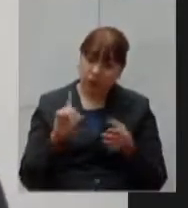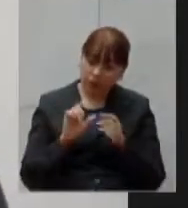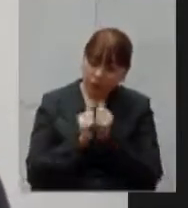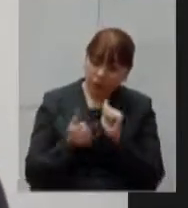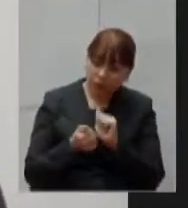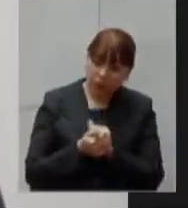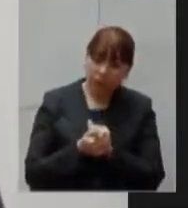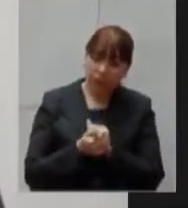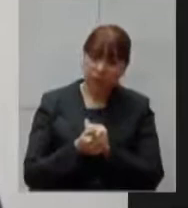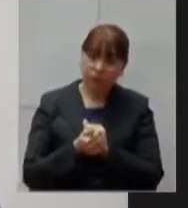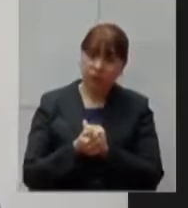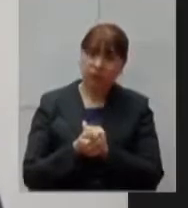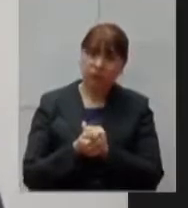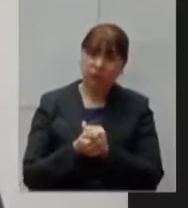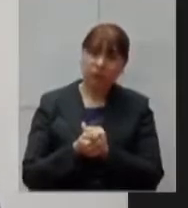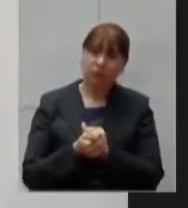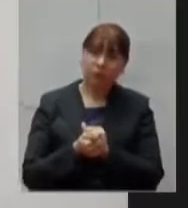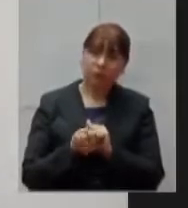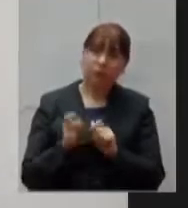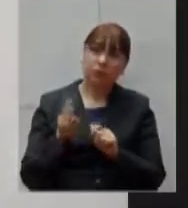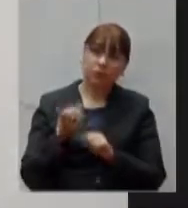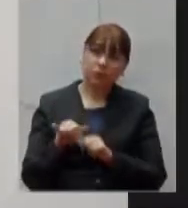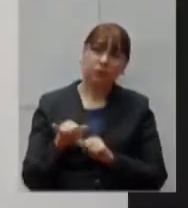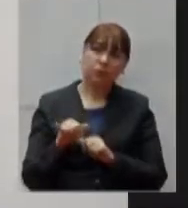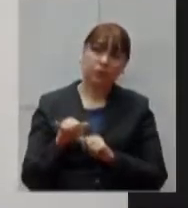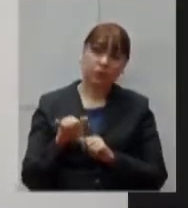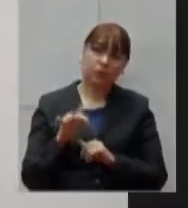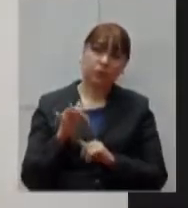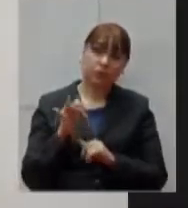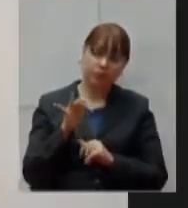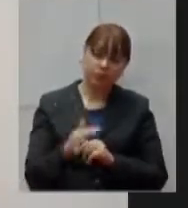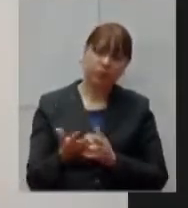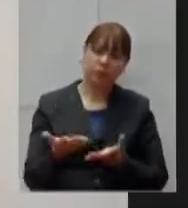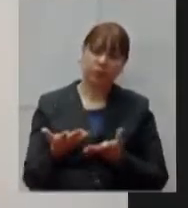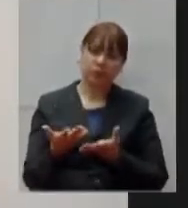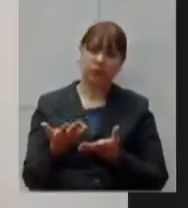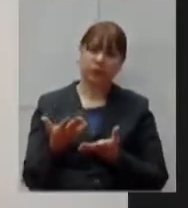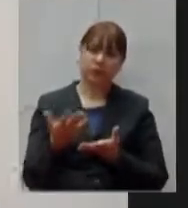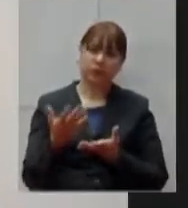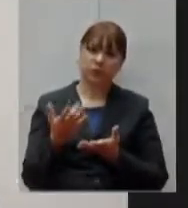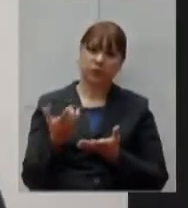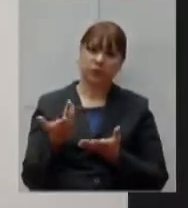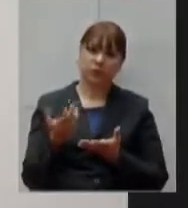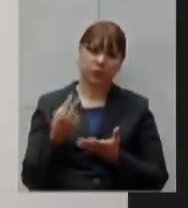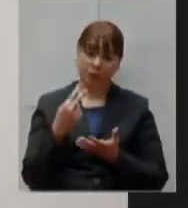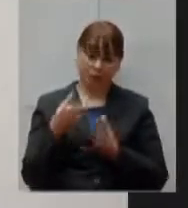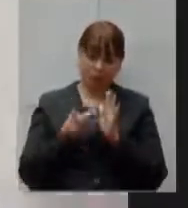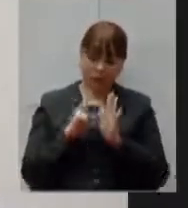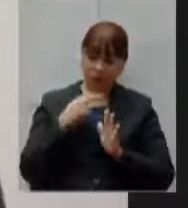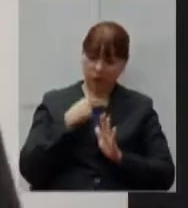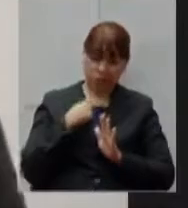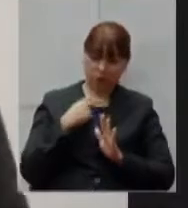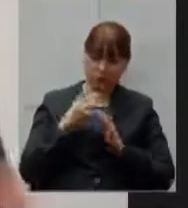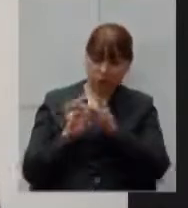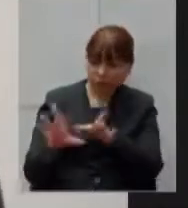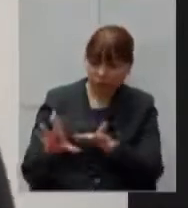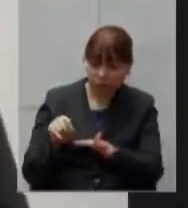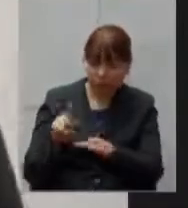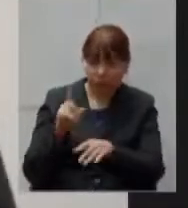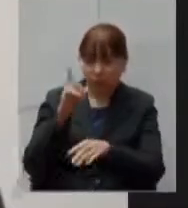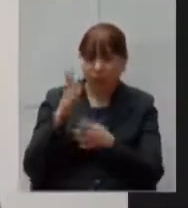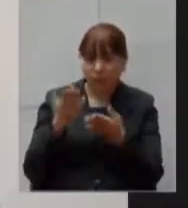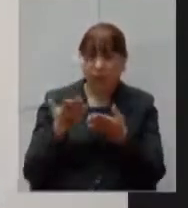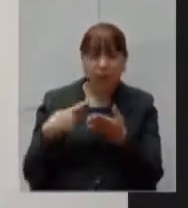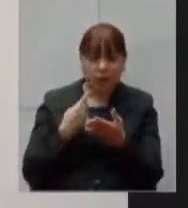dos itens em desacordo exarados no presente nota técnica você não podia habilitar habilitou então nós não habilitar